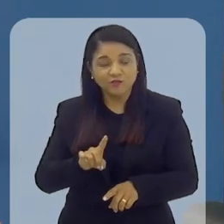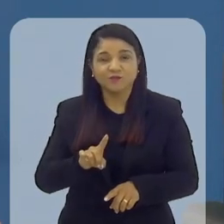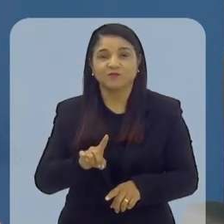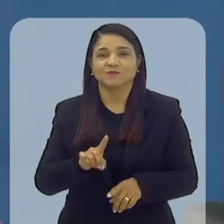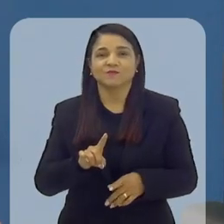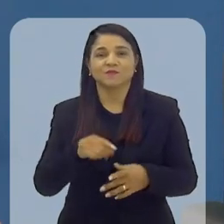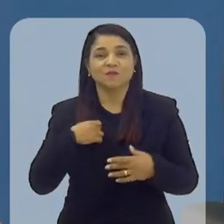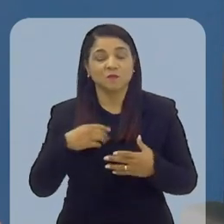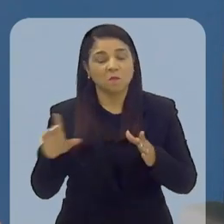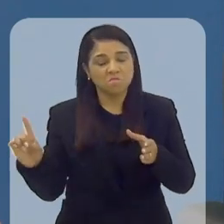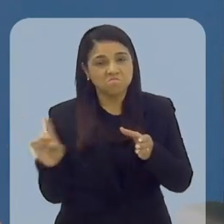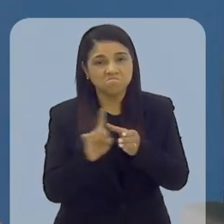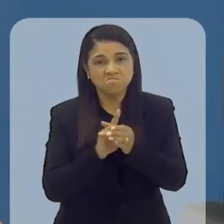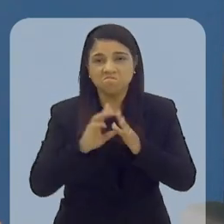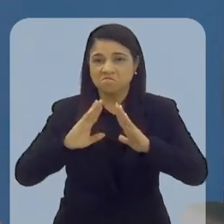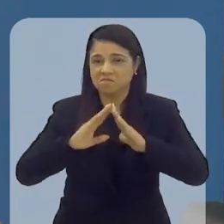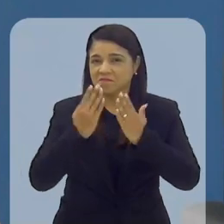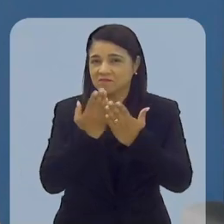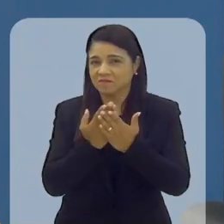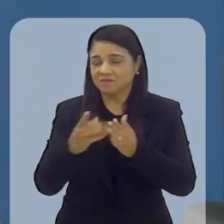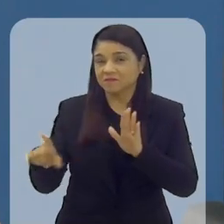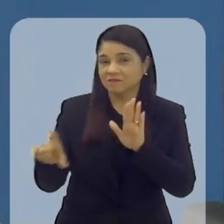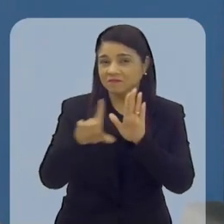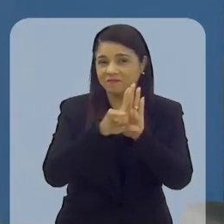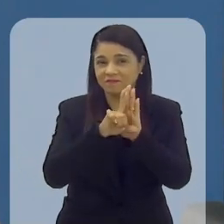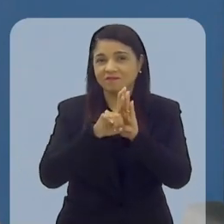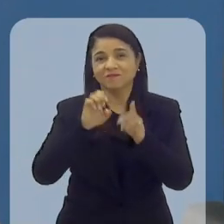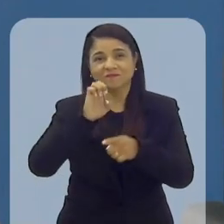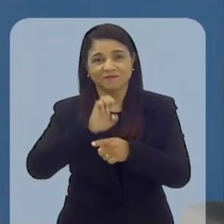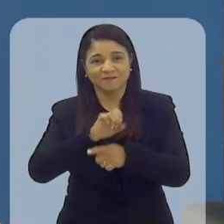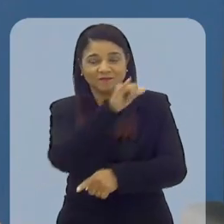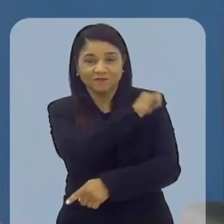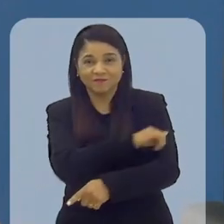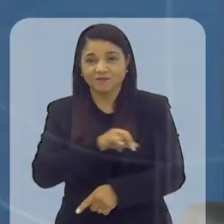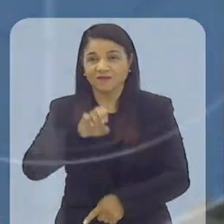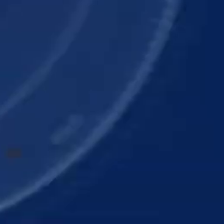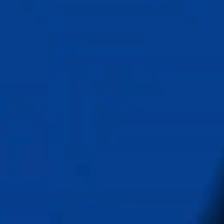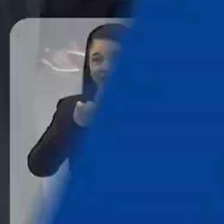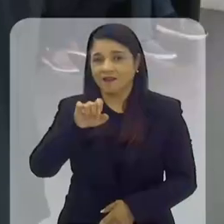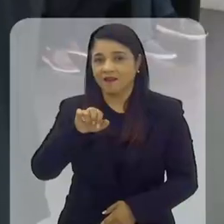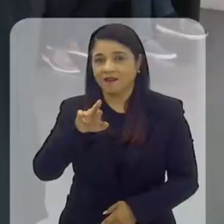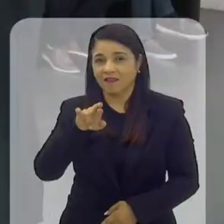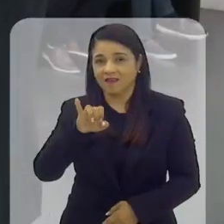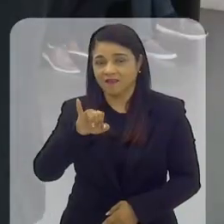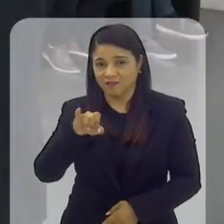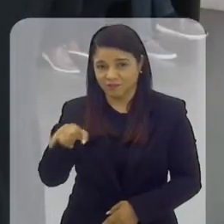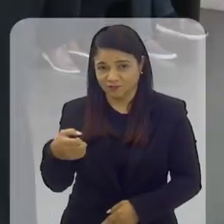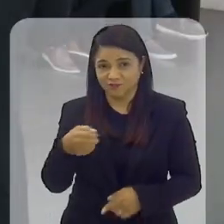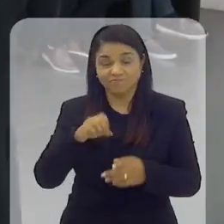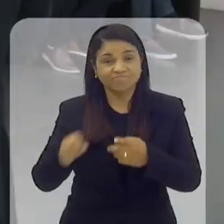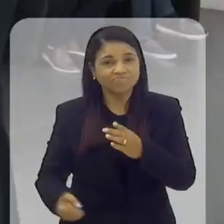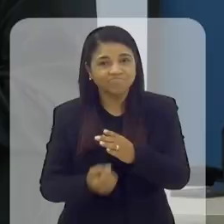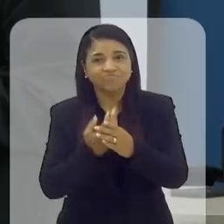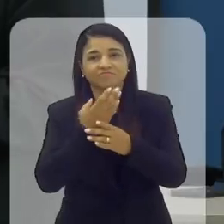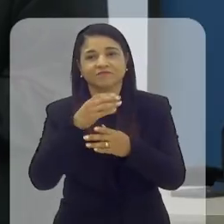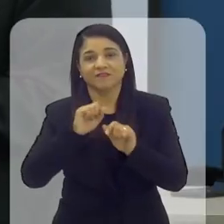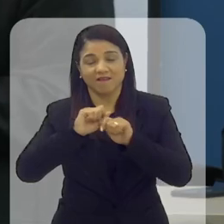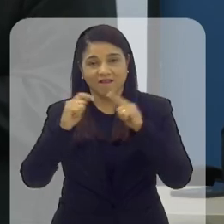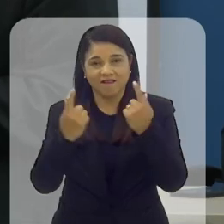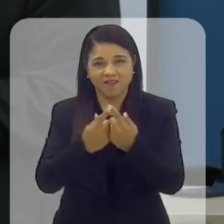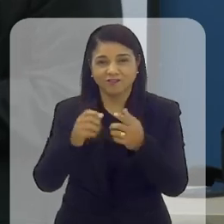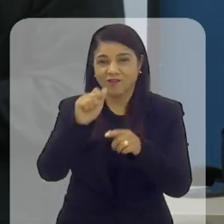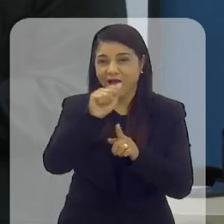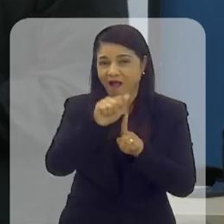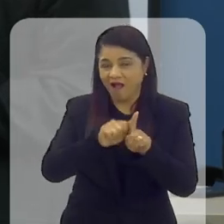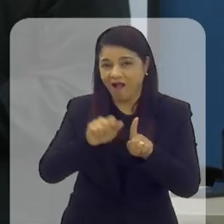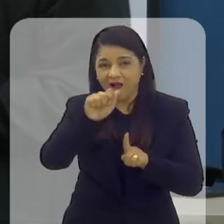E faço parte da Escola do Legislativo do Rio de Janeiro, a ELERJ. A nossa escola foi criada pela ELERJ